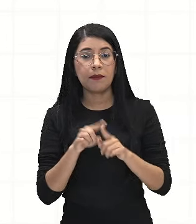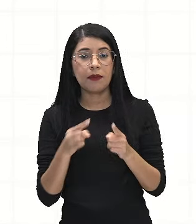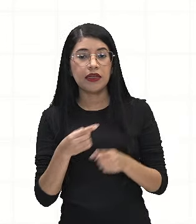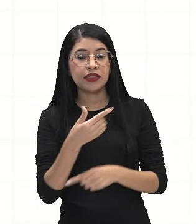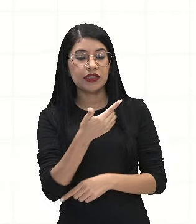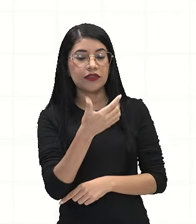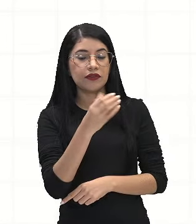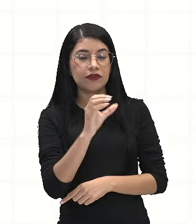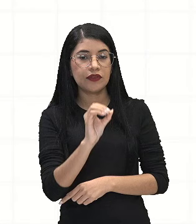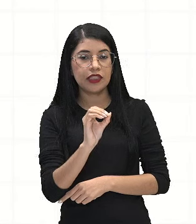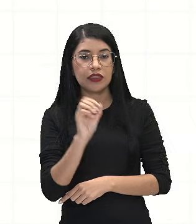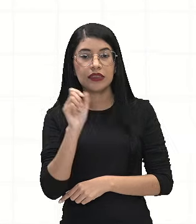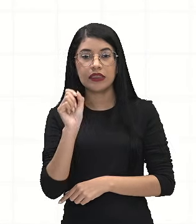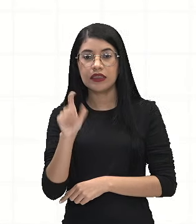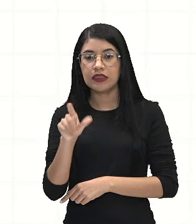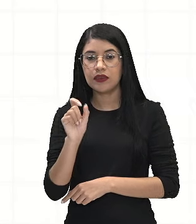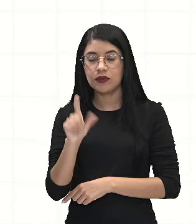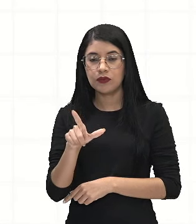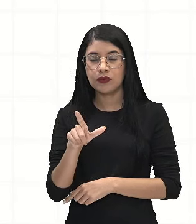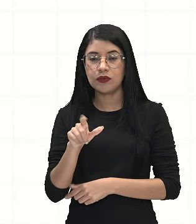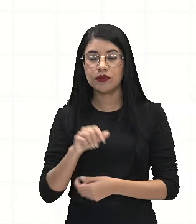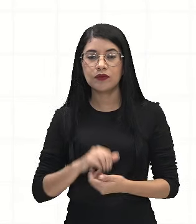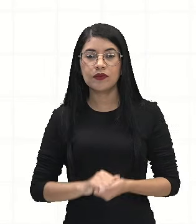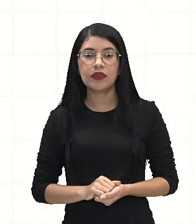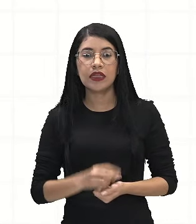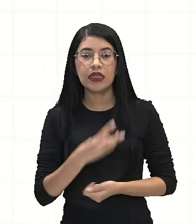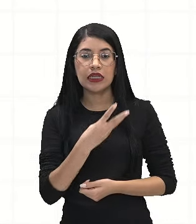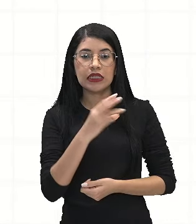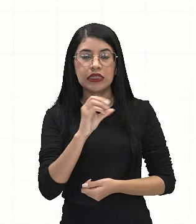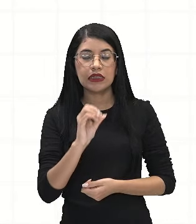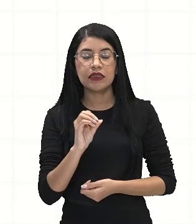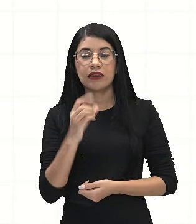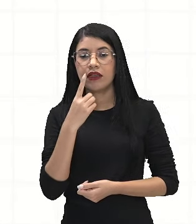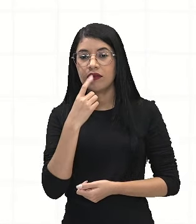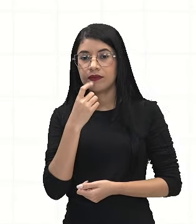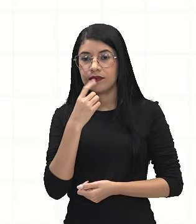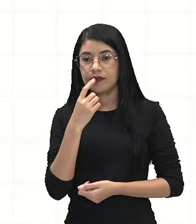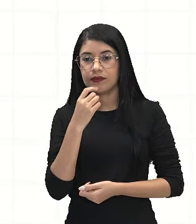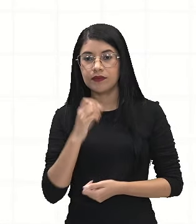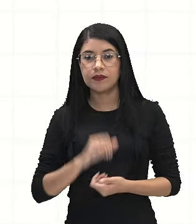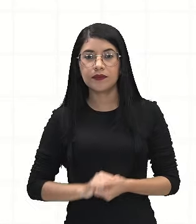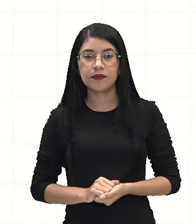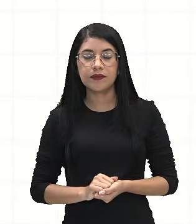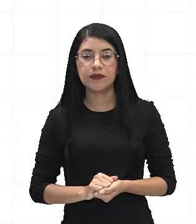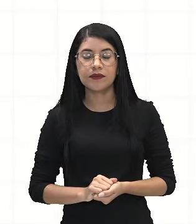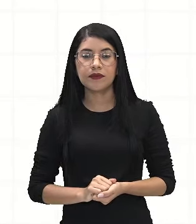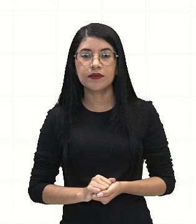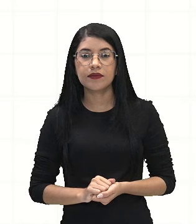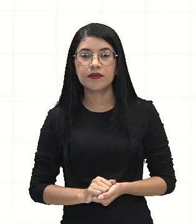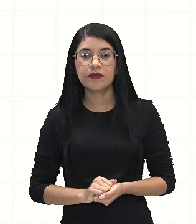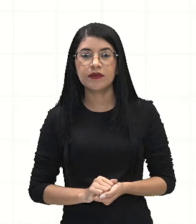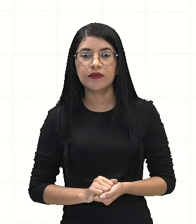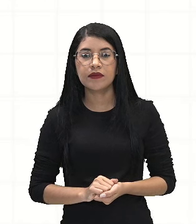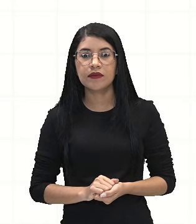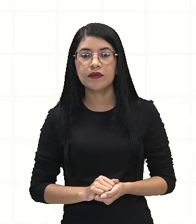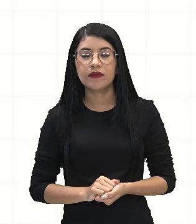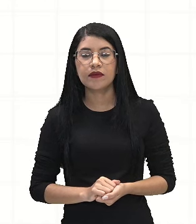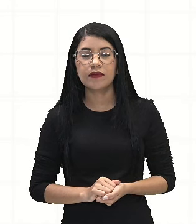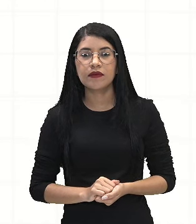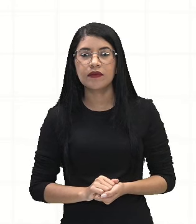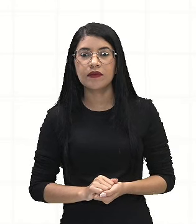e 30 vermelhas. Então, vejam que não é difícil a gente